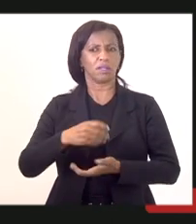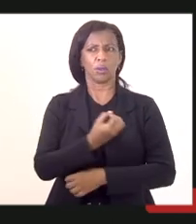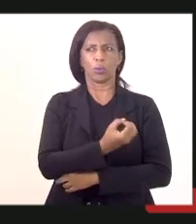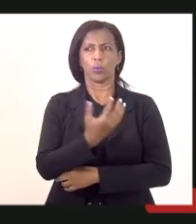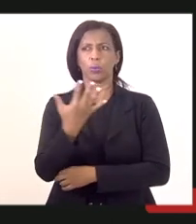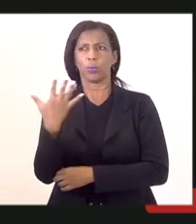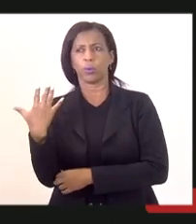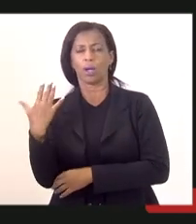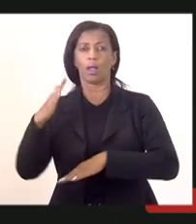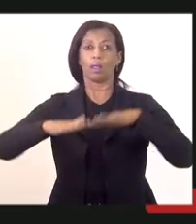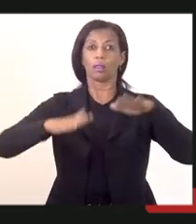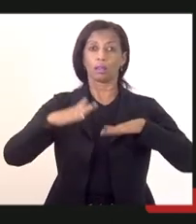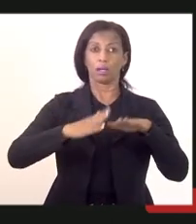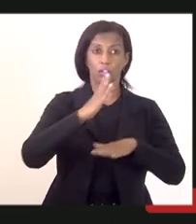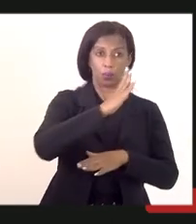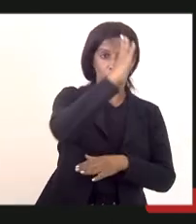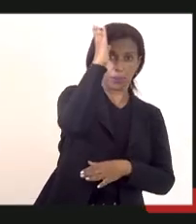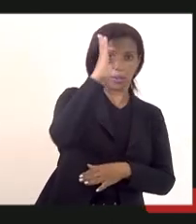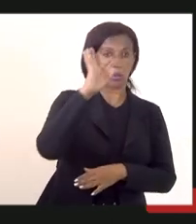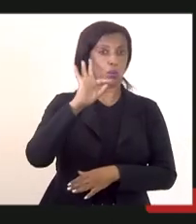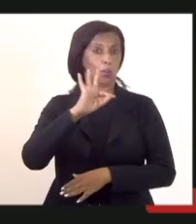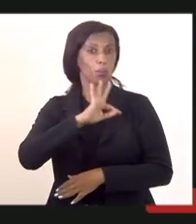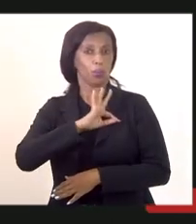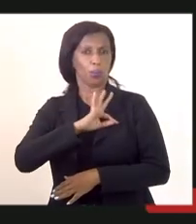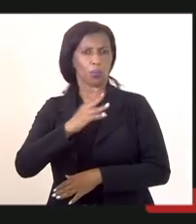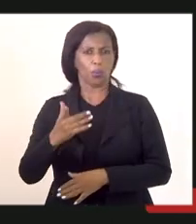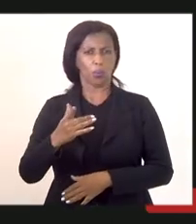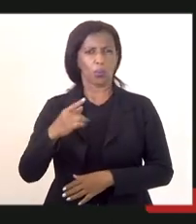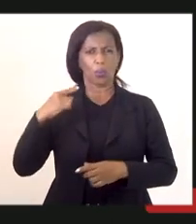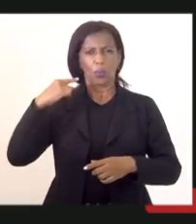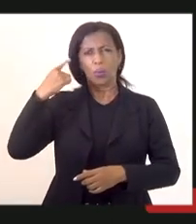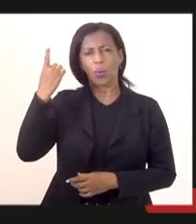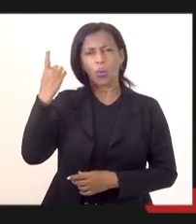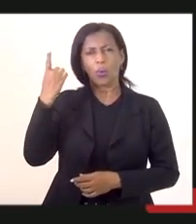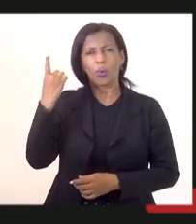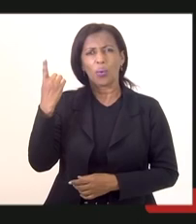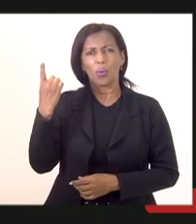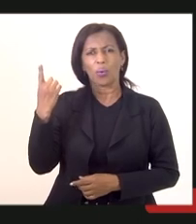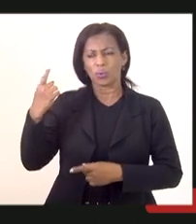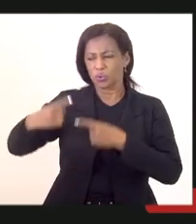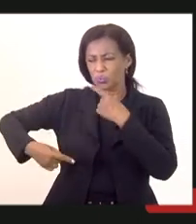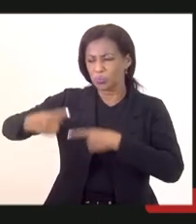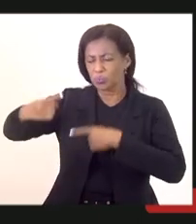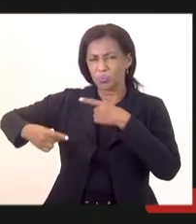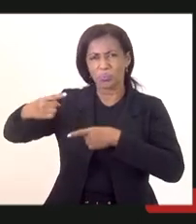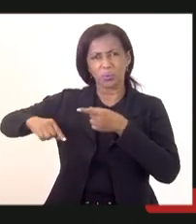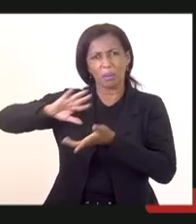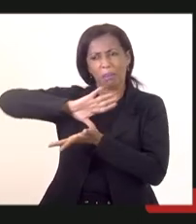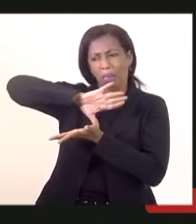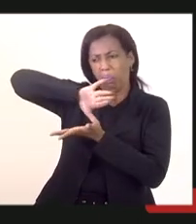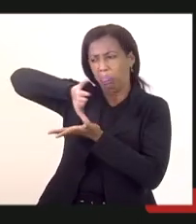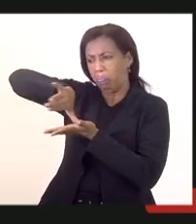Polícia Militar quanto o bombeiro, por políticos corruptos, usavam sempre uma cortina de fumaça em muitas coisas